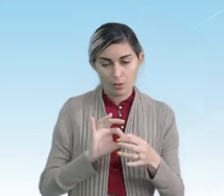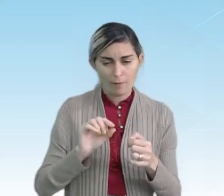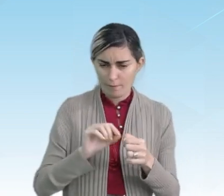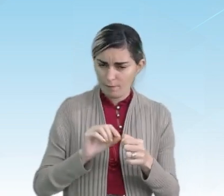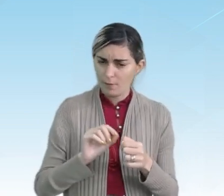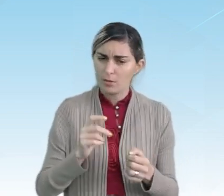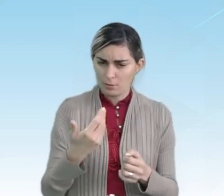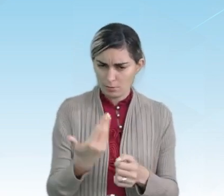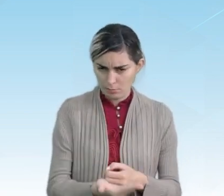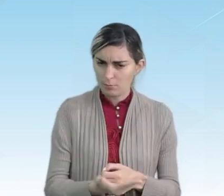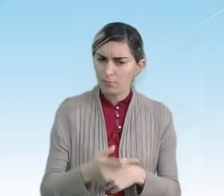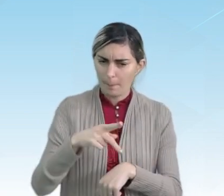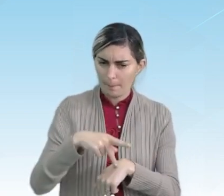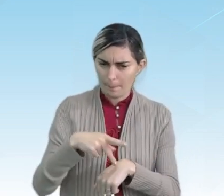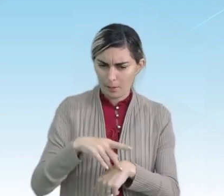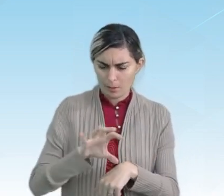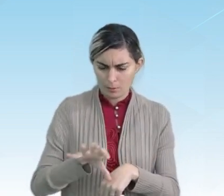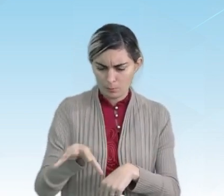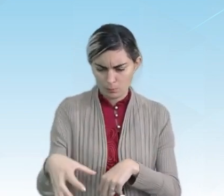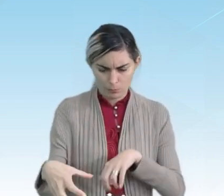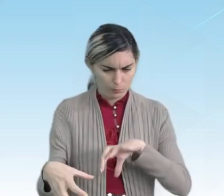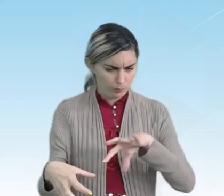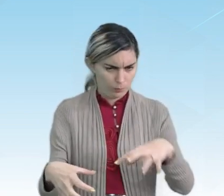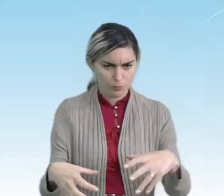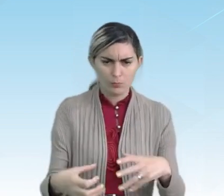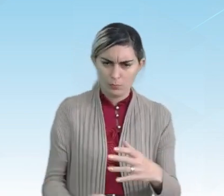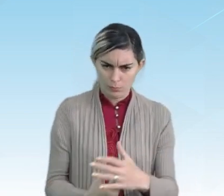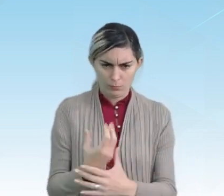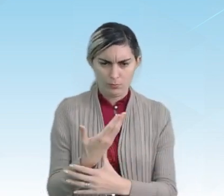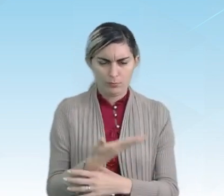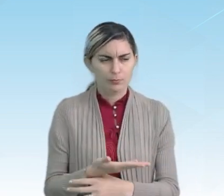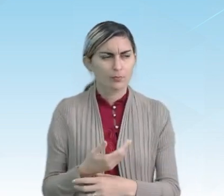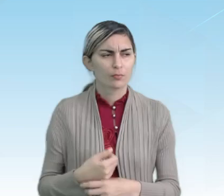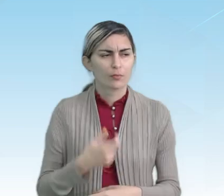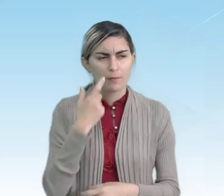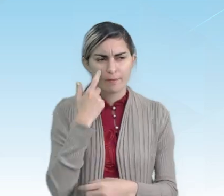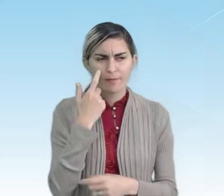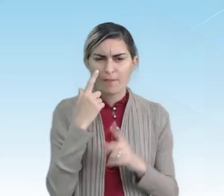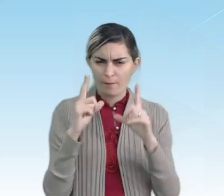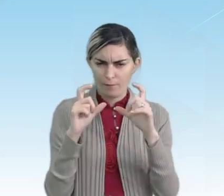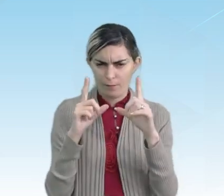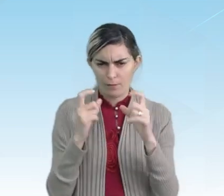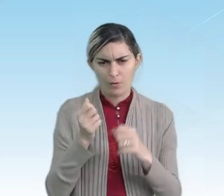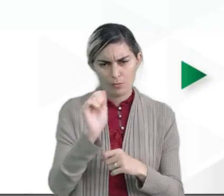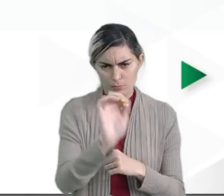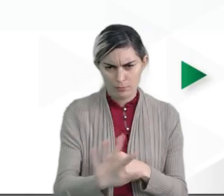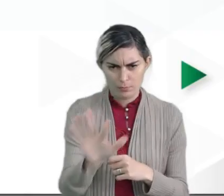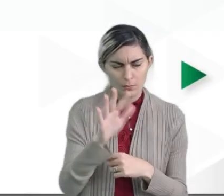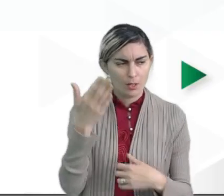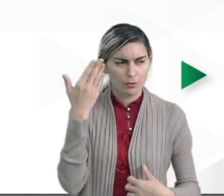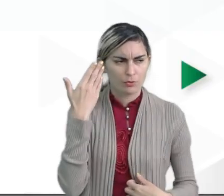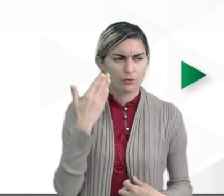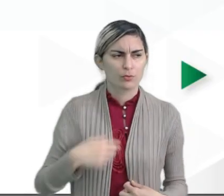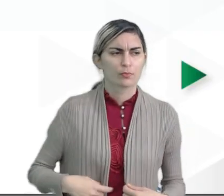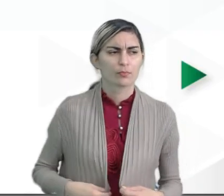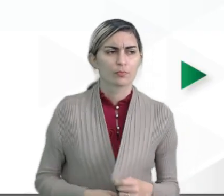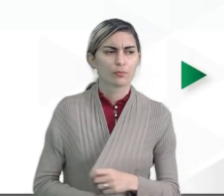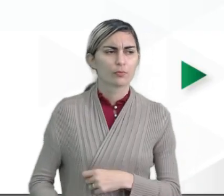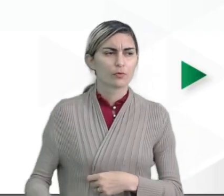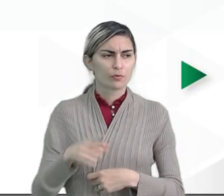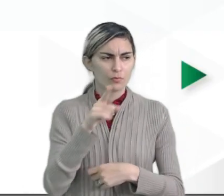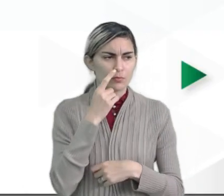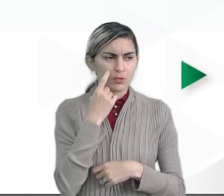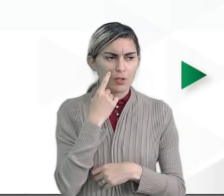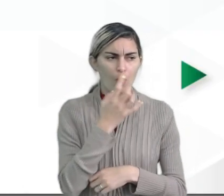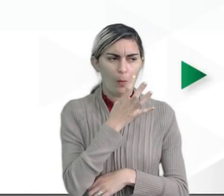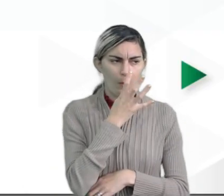finalmente as rochas. Coloca essa imagem aí na telinha para que a galerinha de casa possa justamente